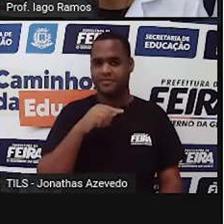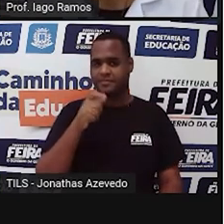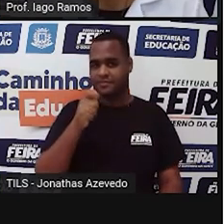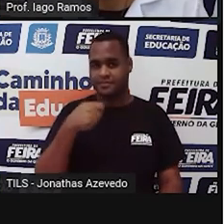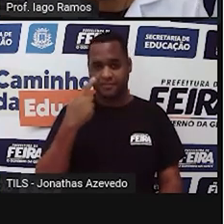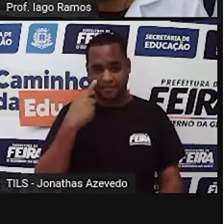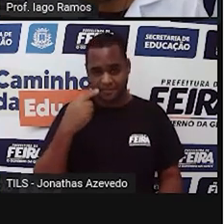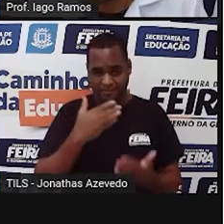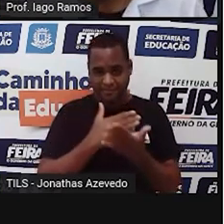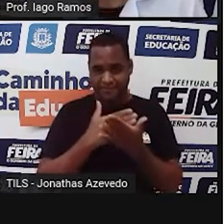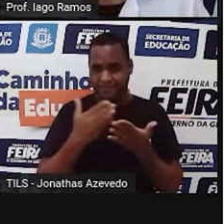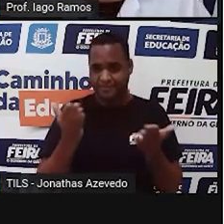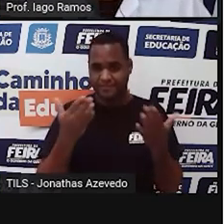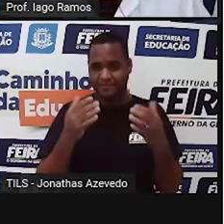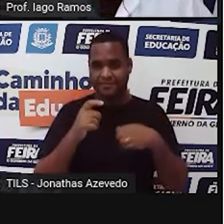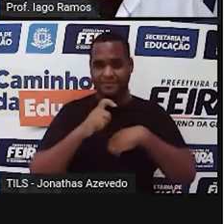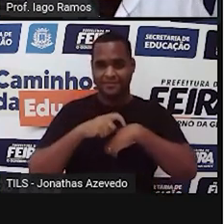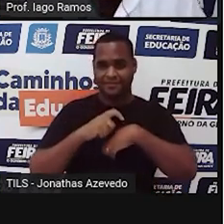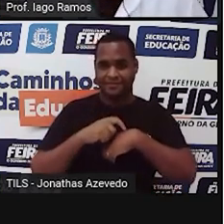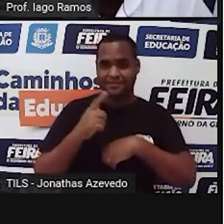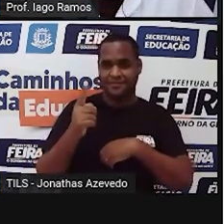Vamos lá? Tempo.